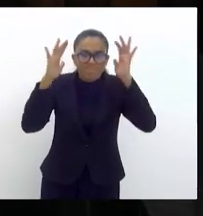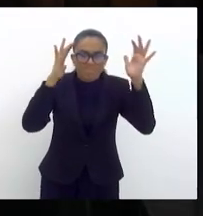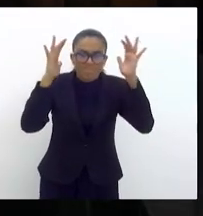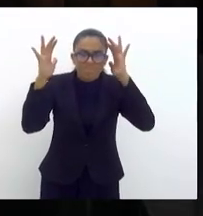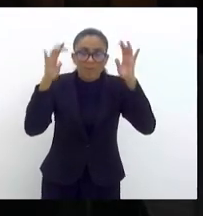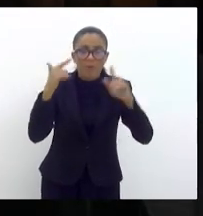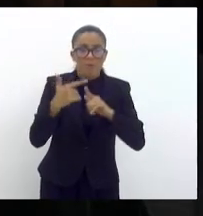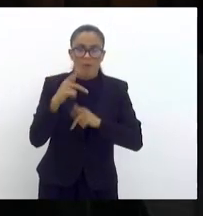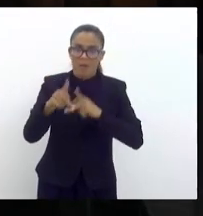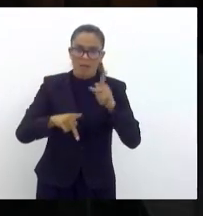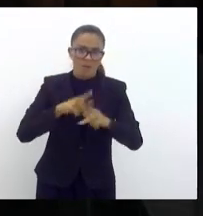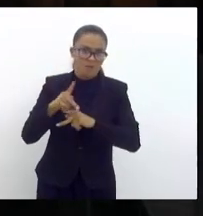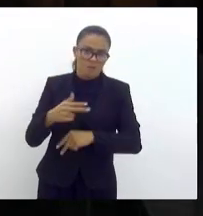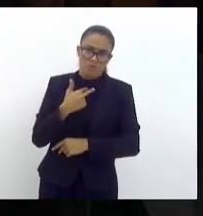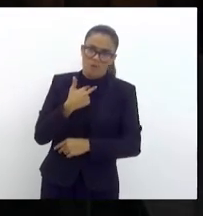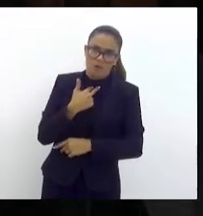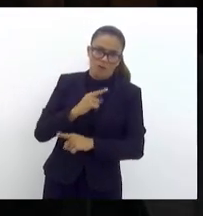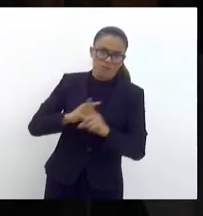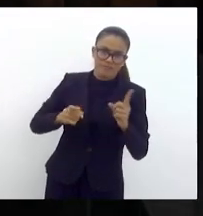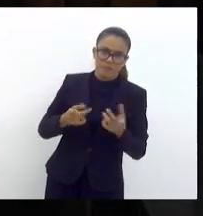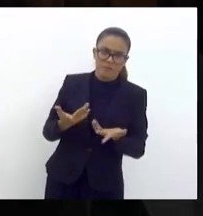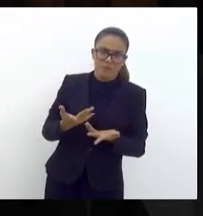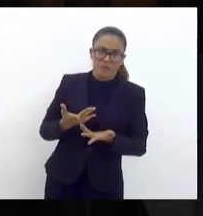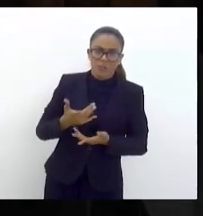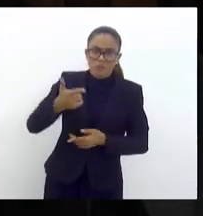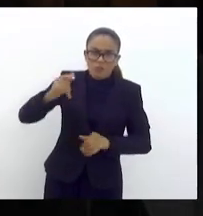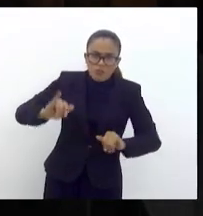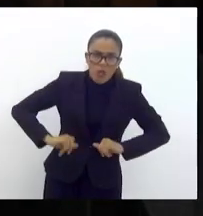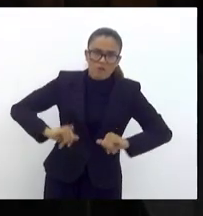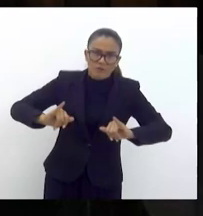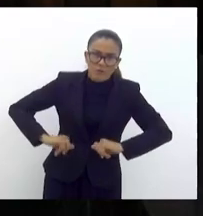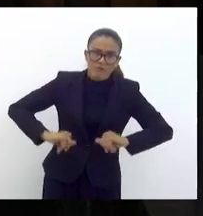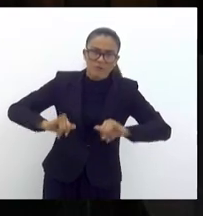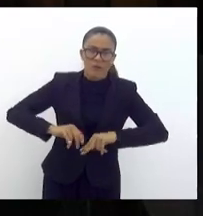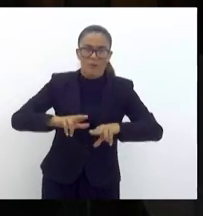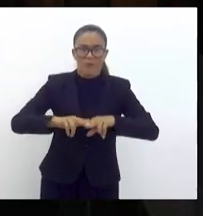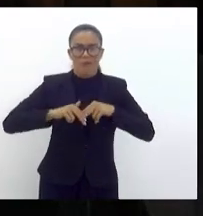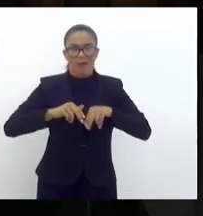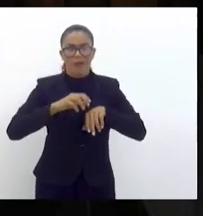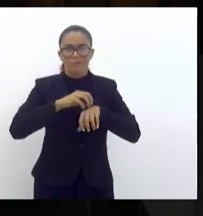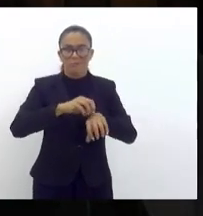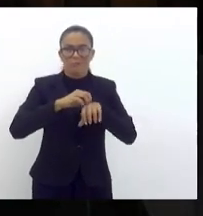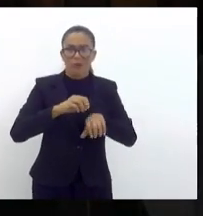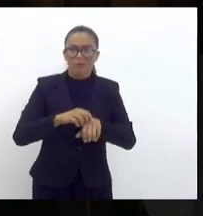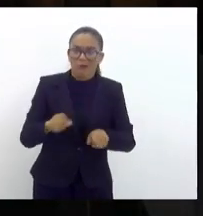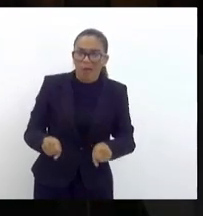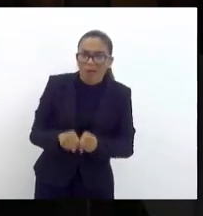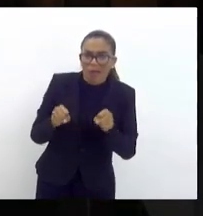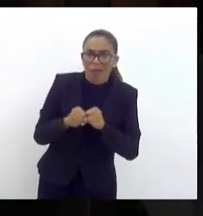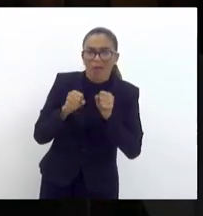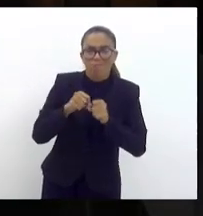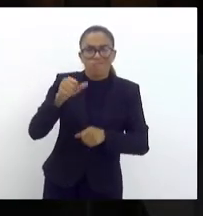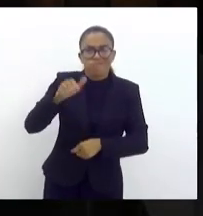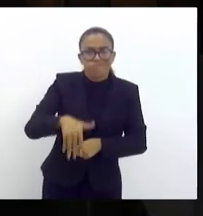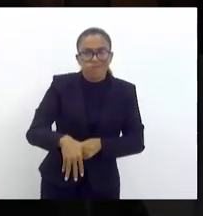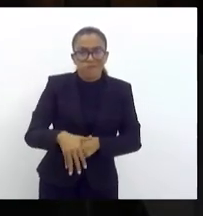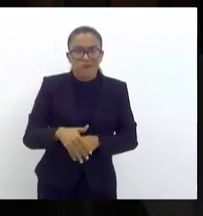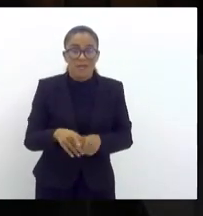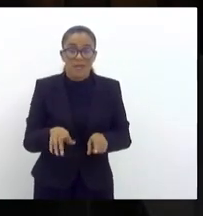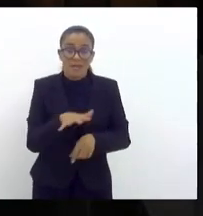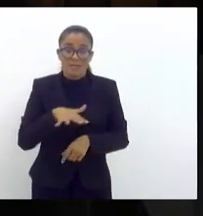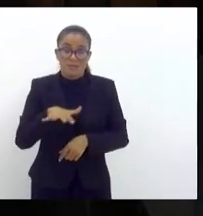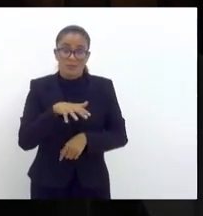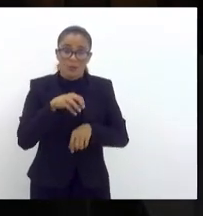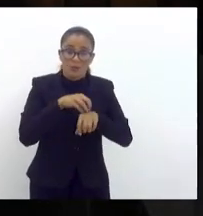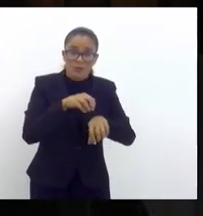não pode, de forma alguma, cada vez mais sofrer com o transporte público precário. enquanto a situação do